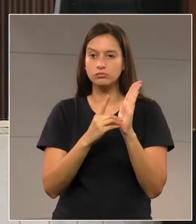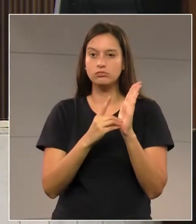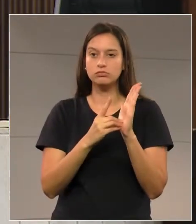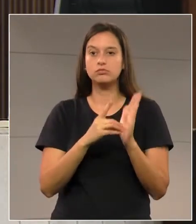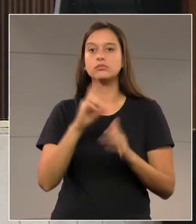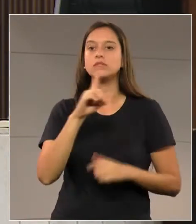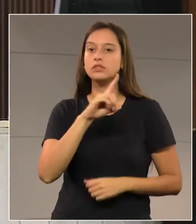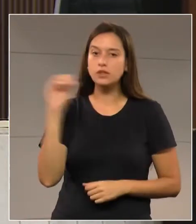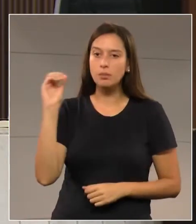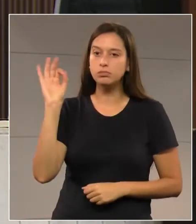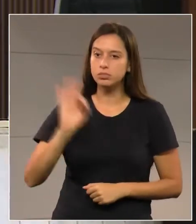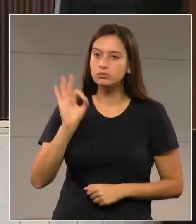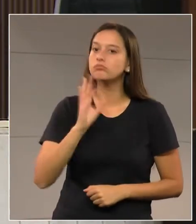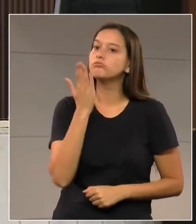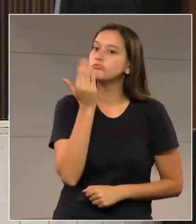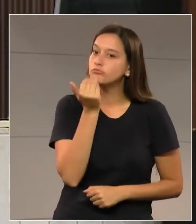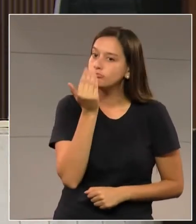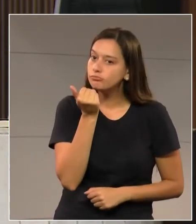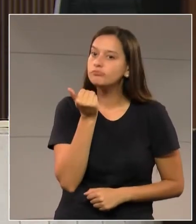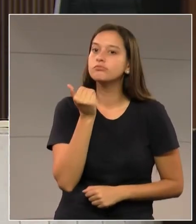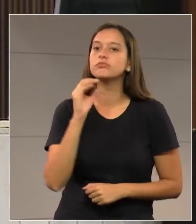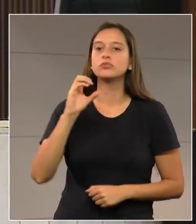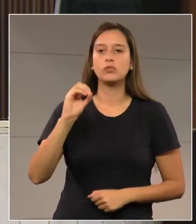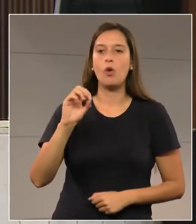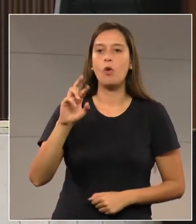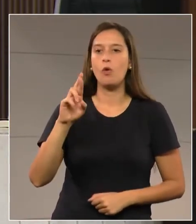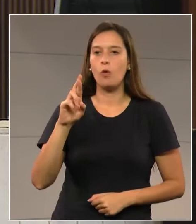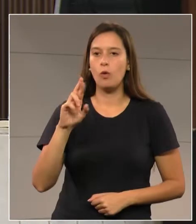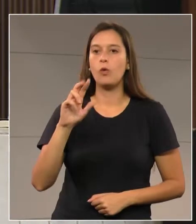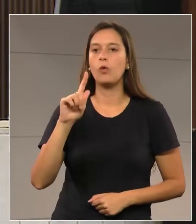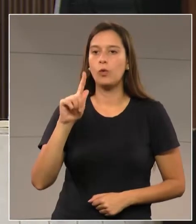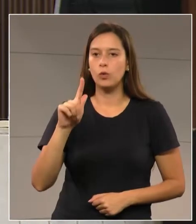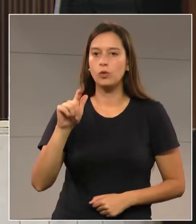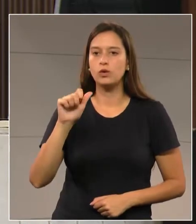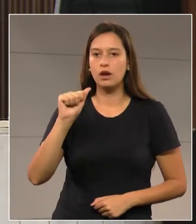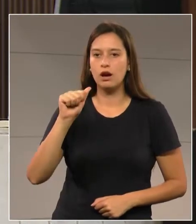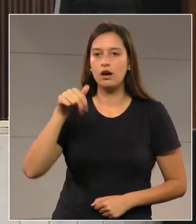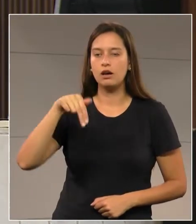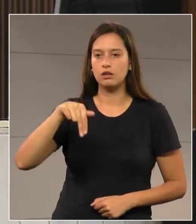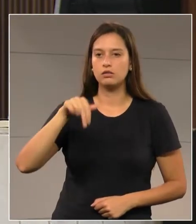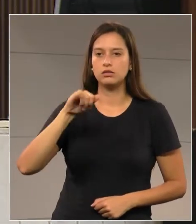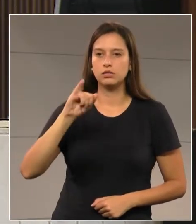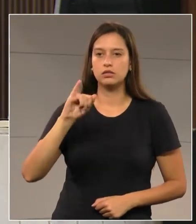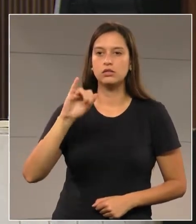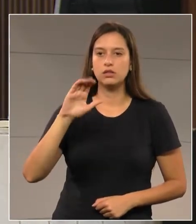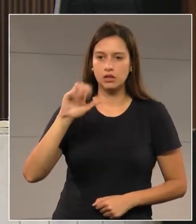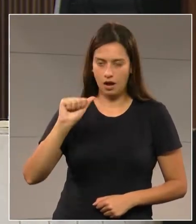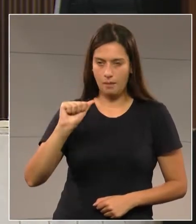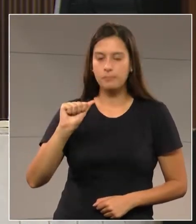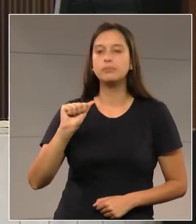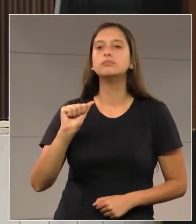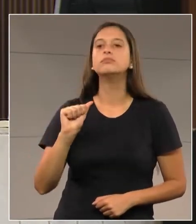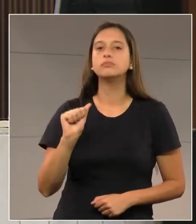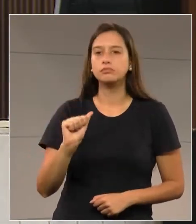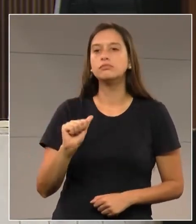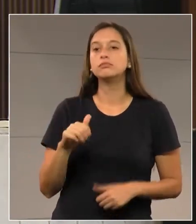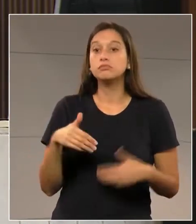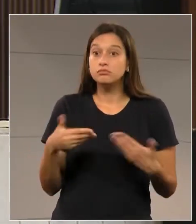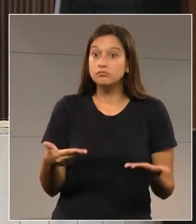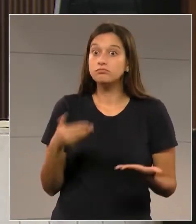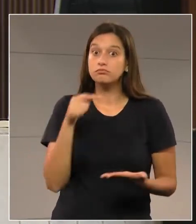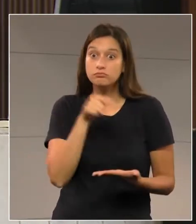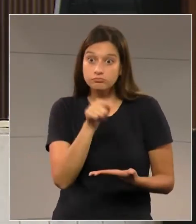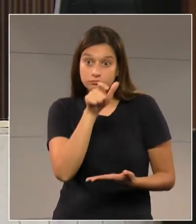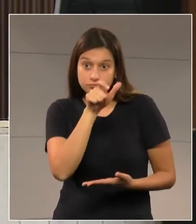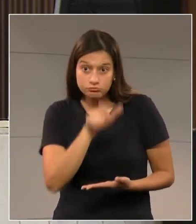orgânica no estado do Paraná. Dia 13 de setembro de 2019, o governador assinou o decreto